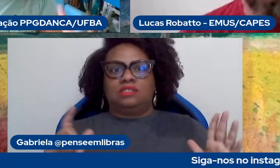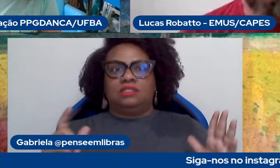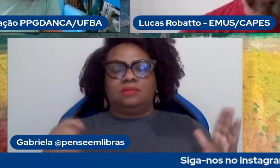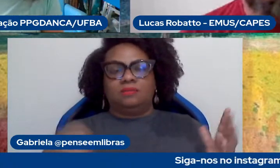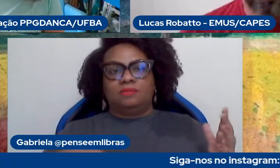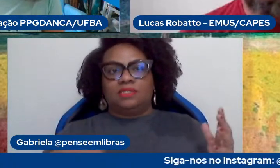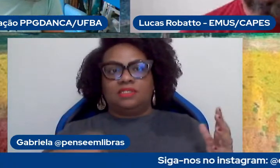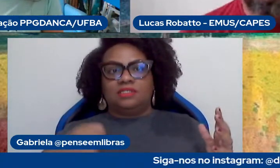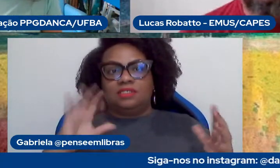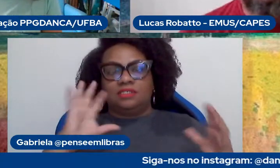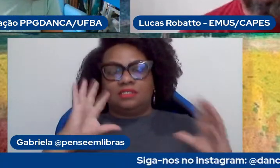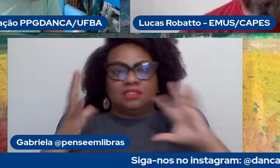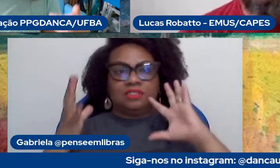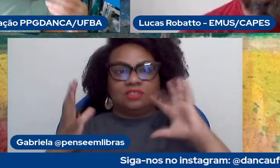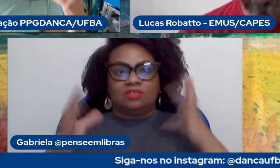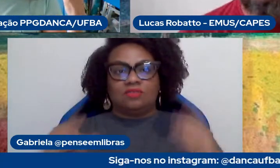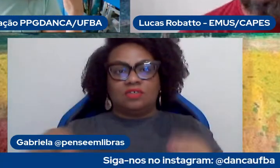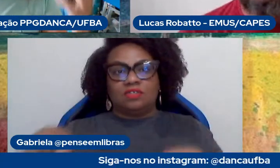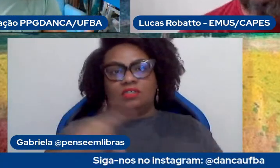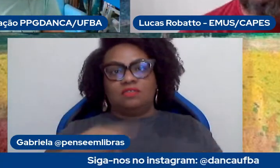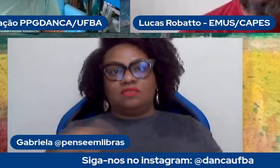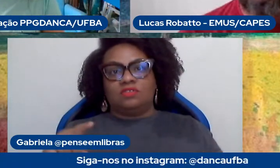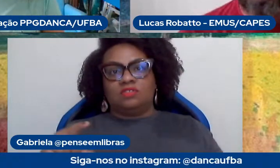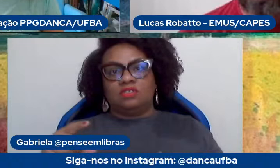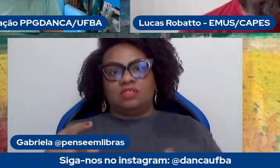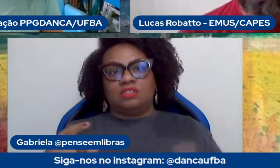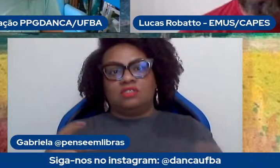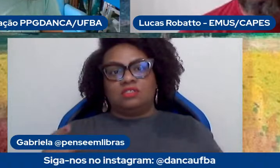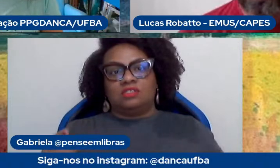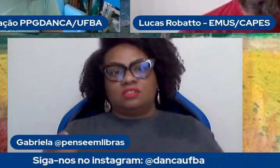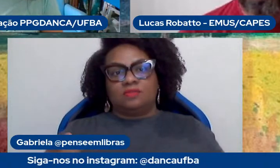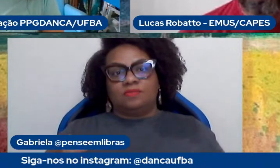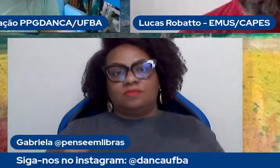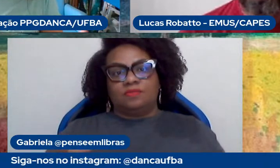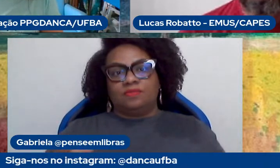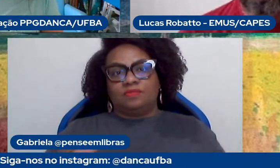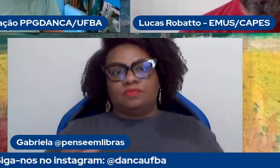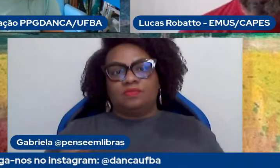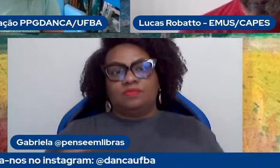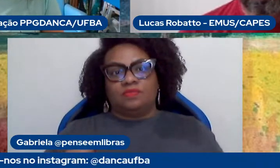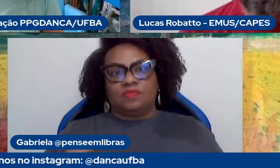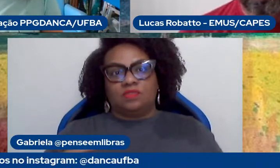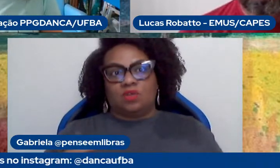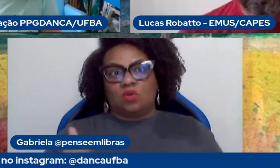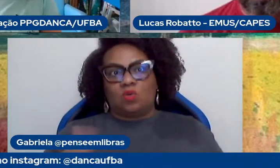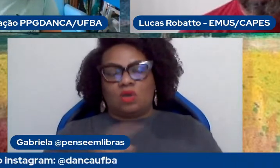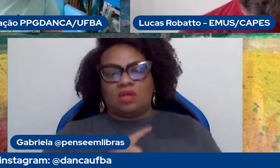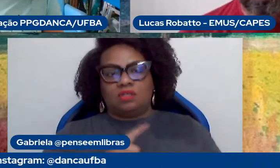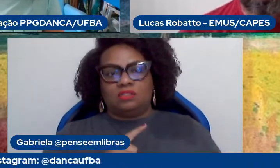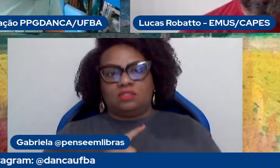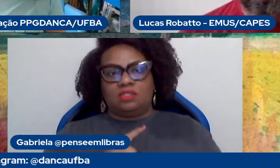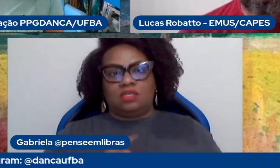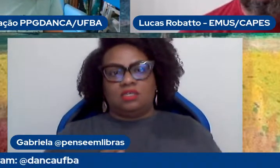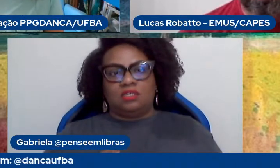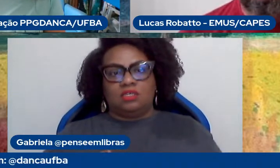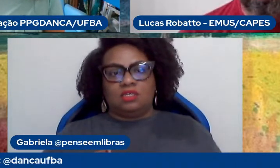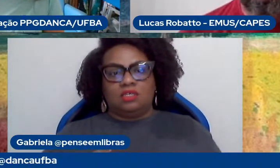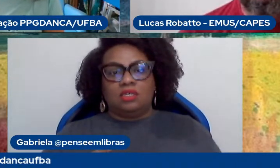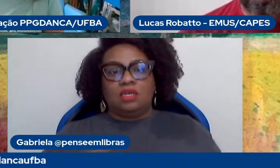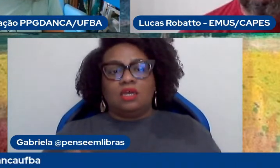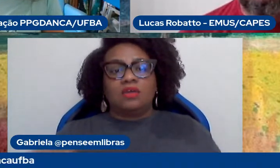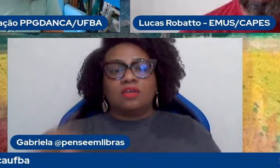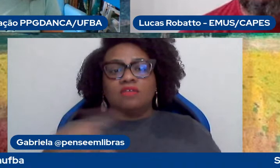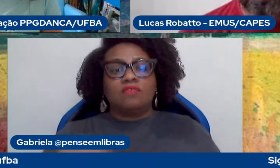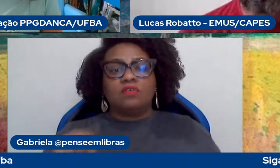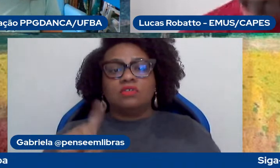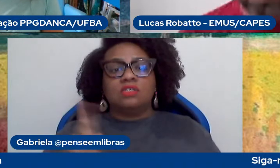e vocês nos colocaram nessa posição e, quase por unanimidade, era para vocês não